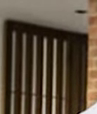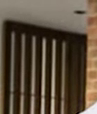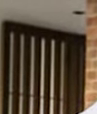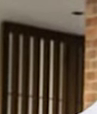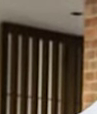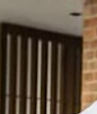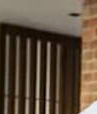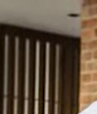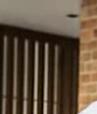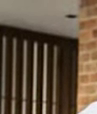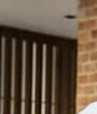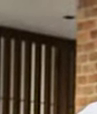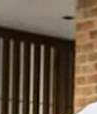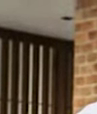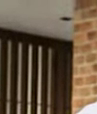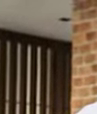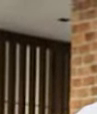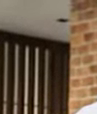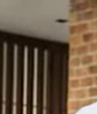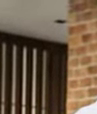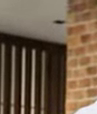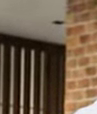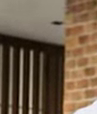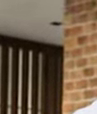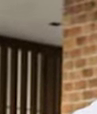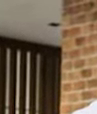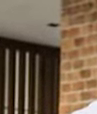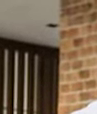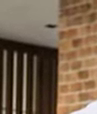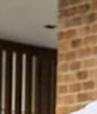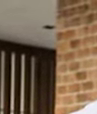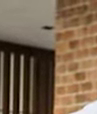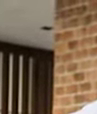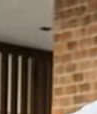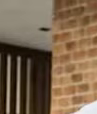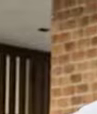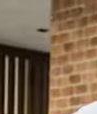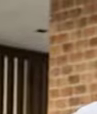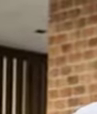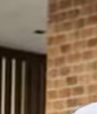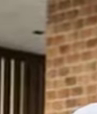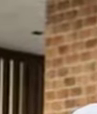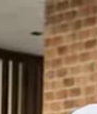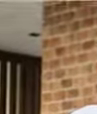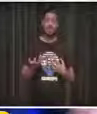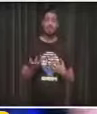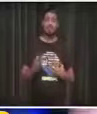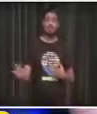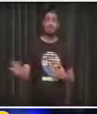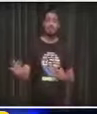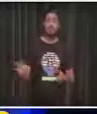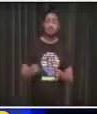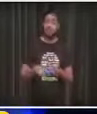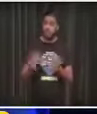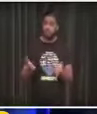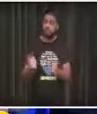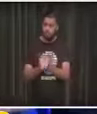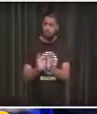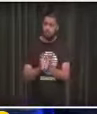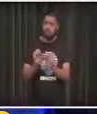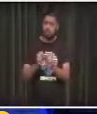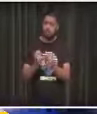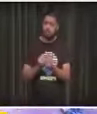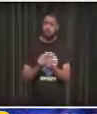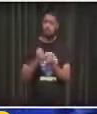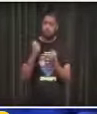necessidade de buscar uma solução. que você não suporta mais aquilo que você está vivendo. Esse grupo social pode ser hostil